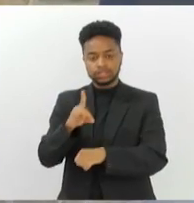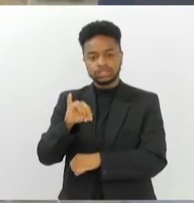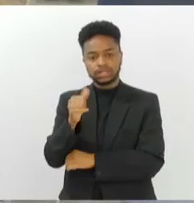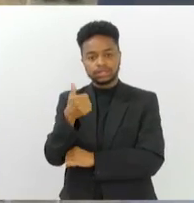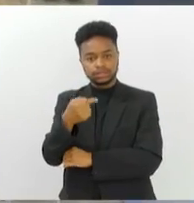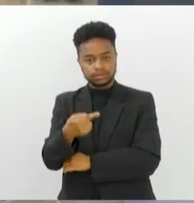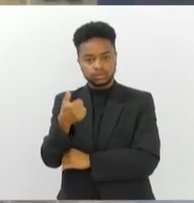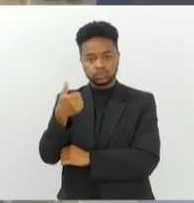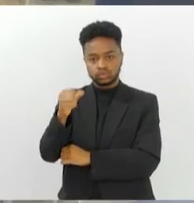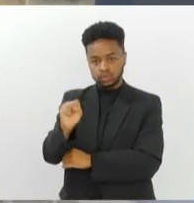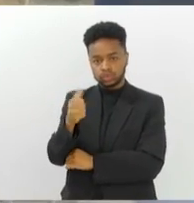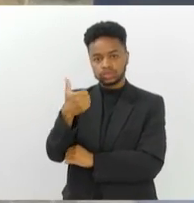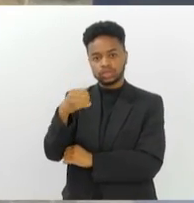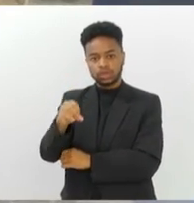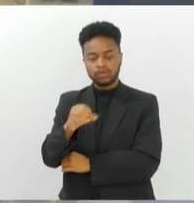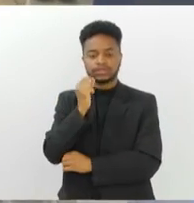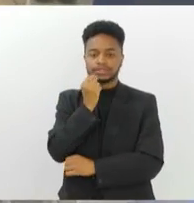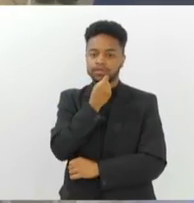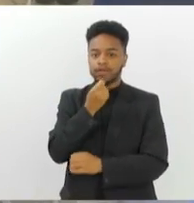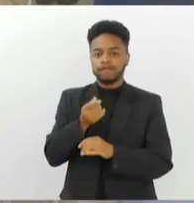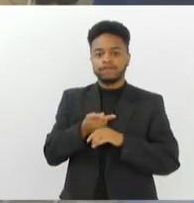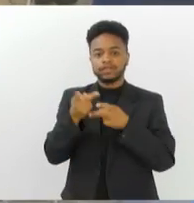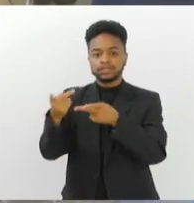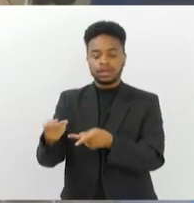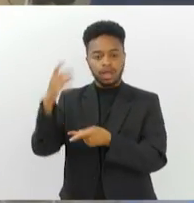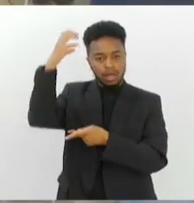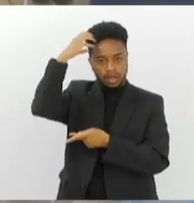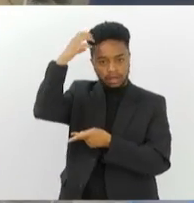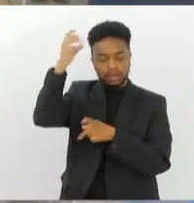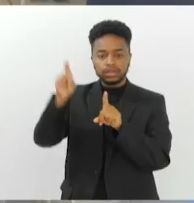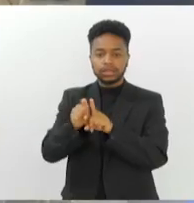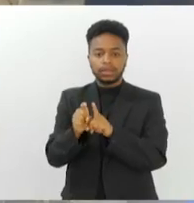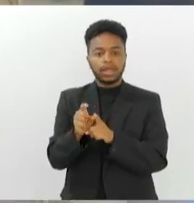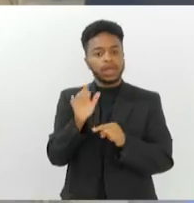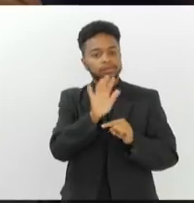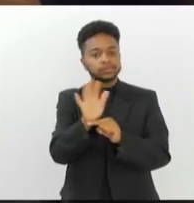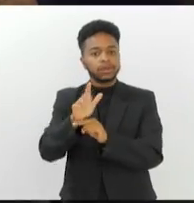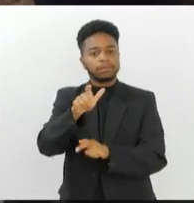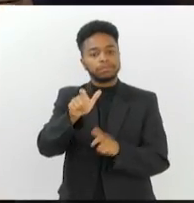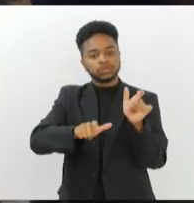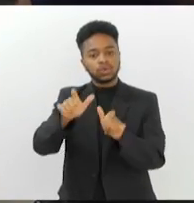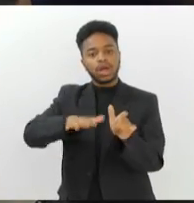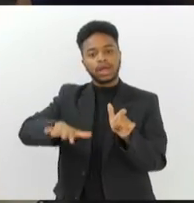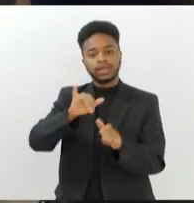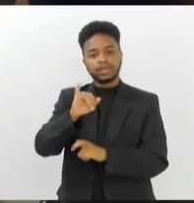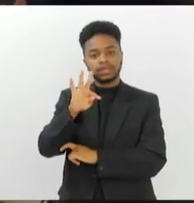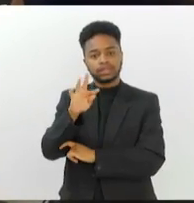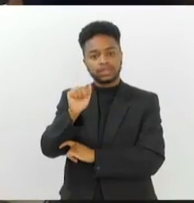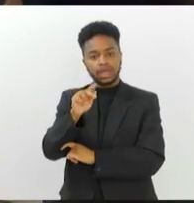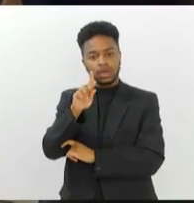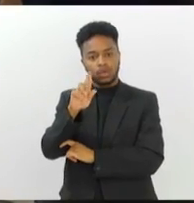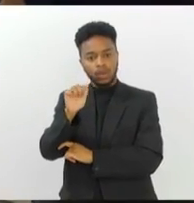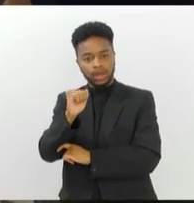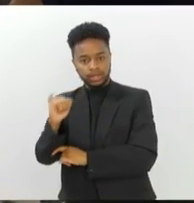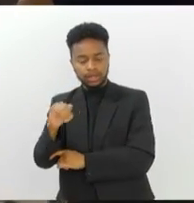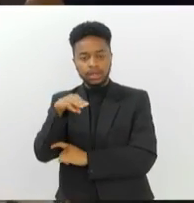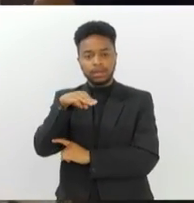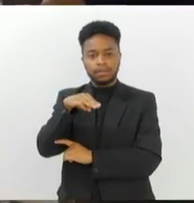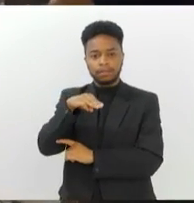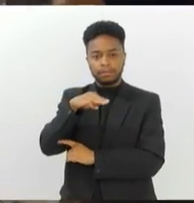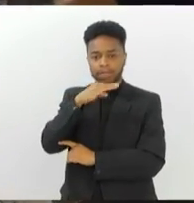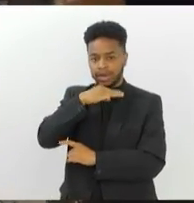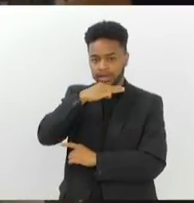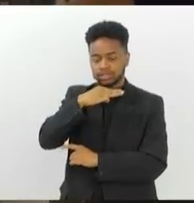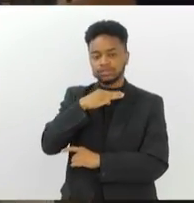19 de setembro, estará no município de Angra dos Reis, atendendo aos segurados de Itaguaí, Mangaratiba, Paraty e Rio Claro. Os